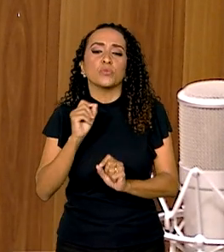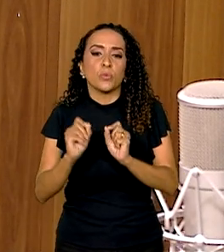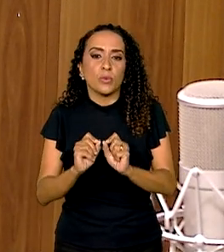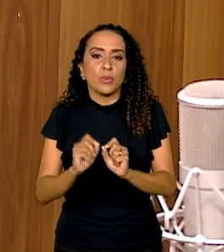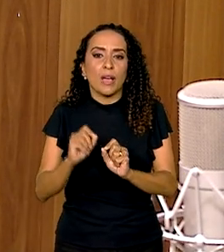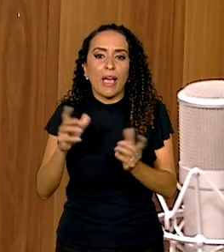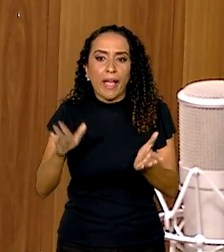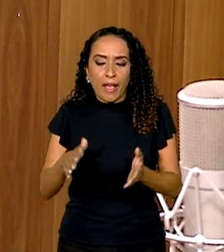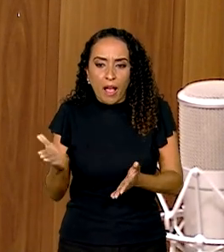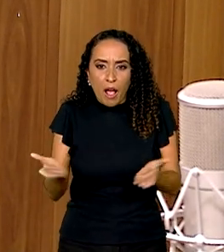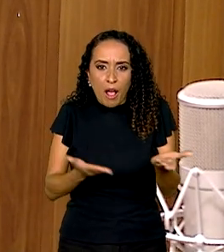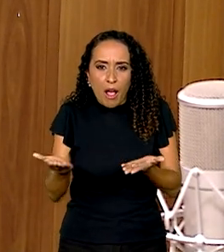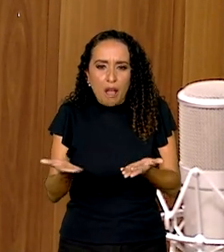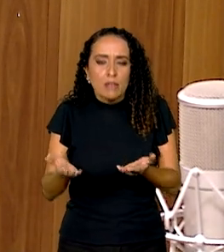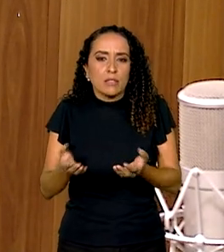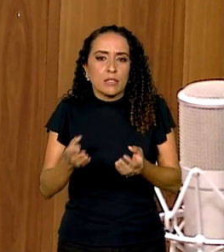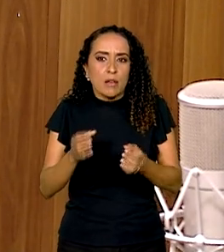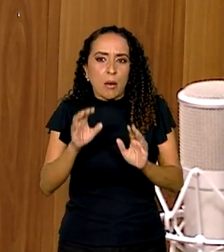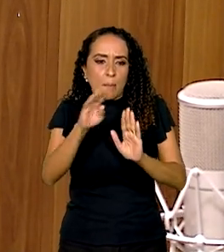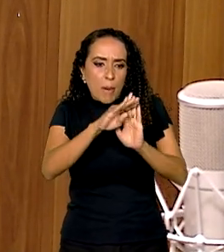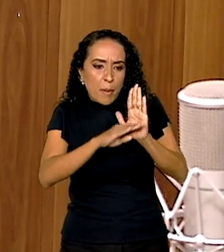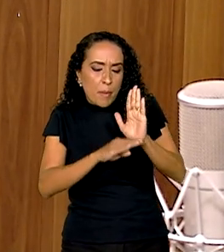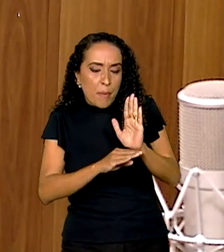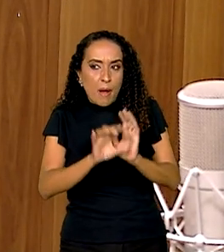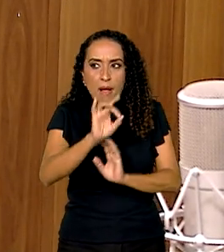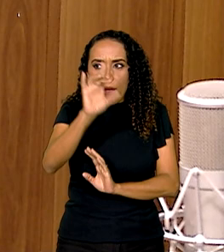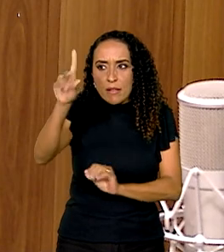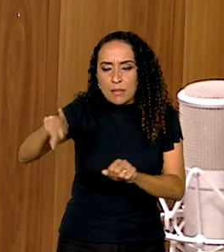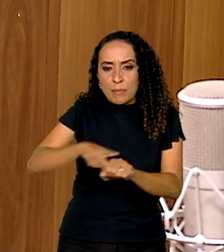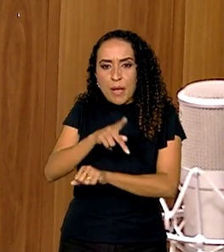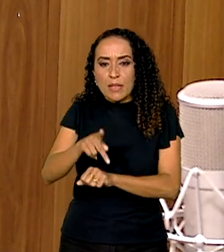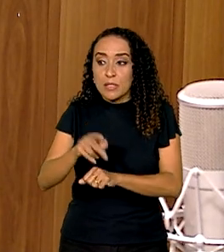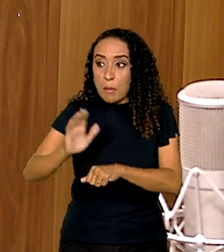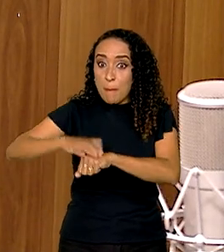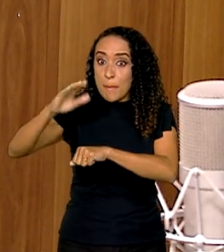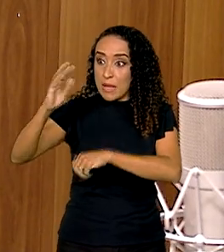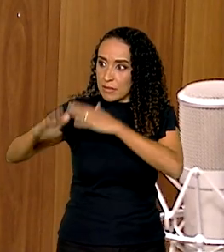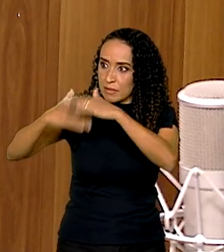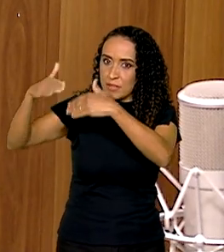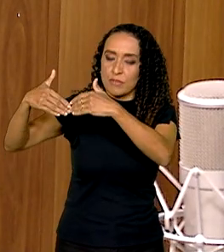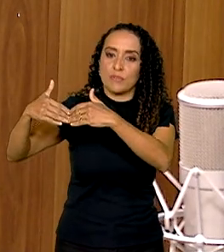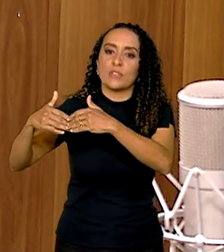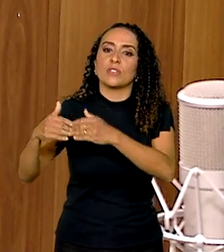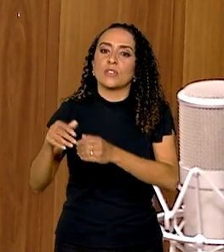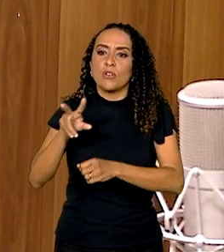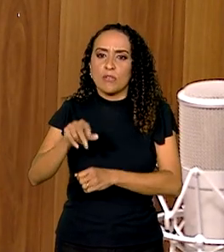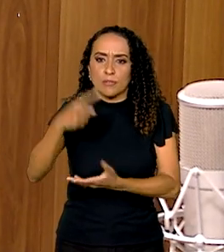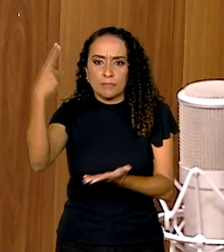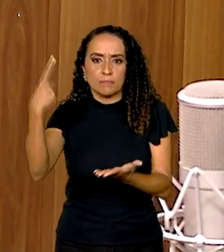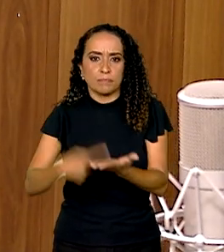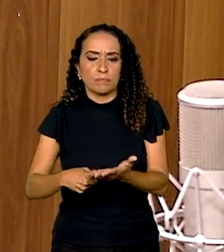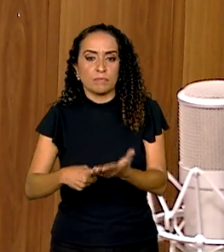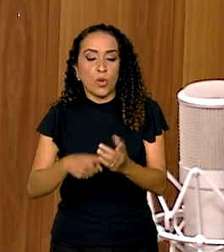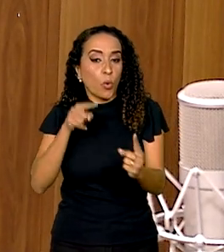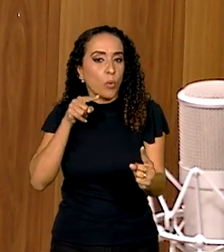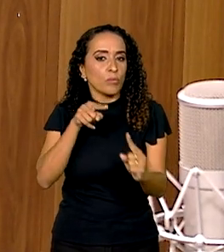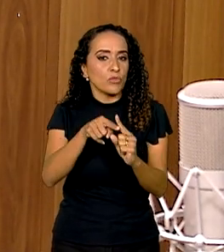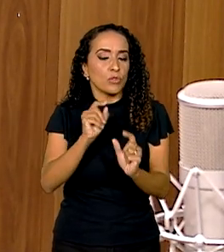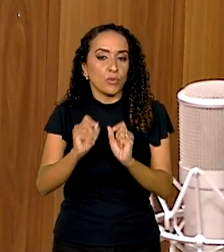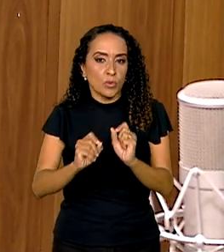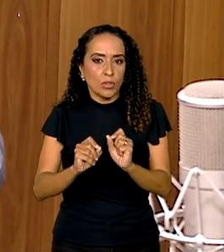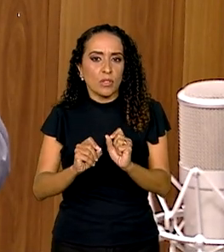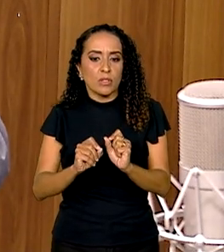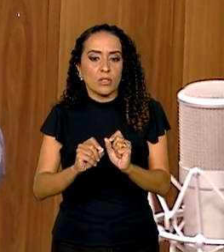Atualizar o plano de cada país, onde os países mais desenvolvidos ali se comprometem com uma meta de